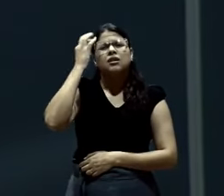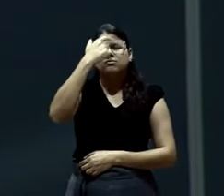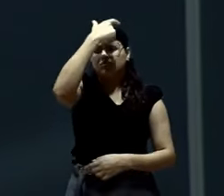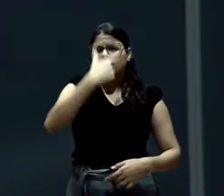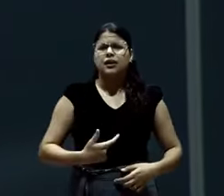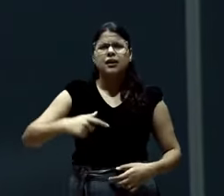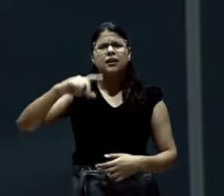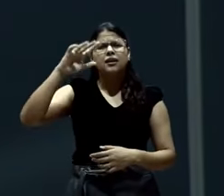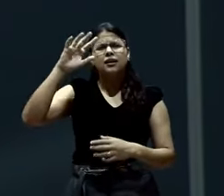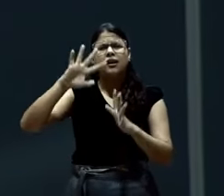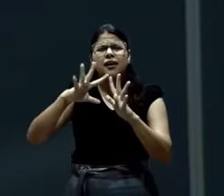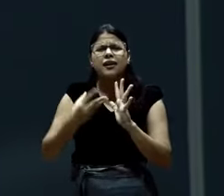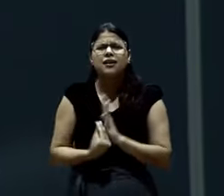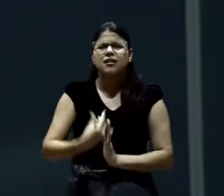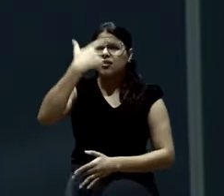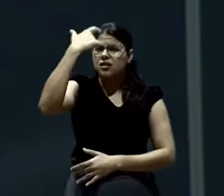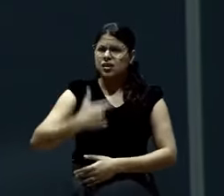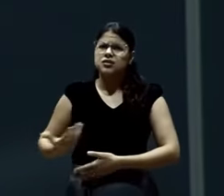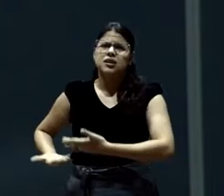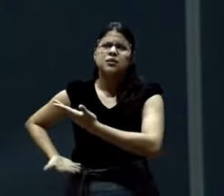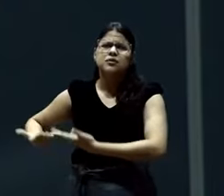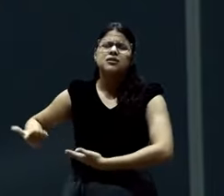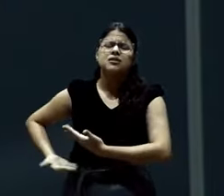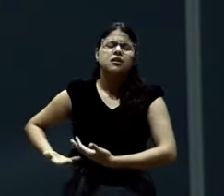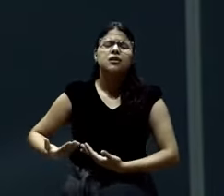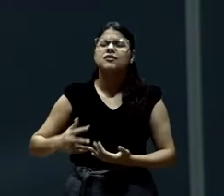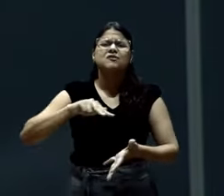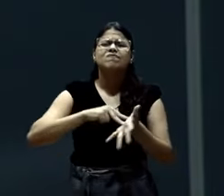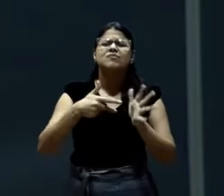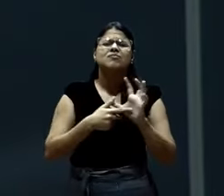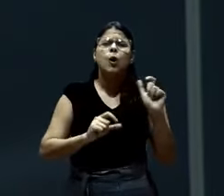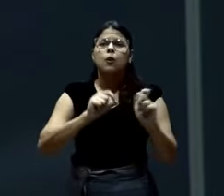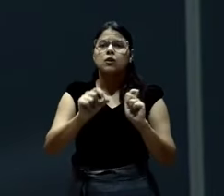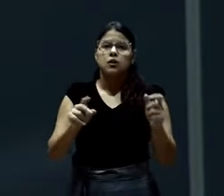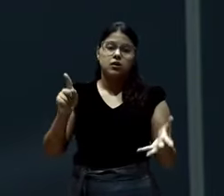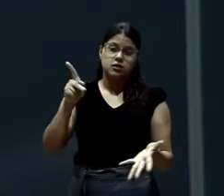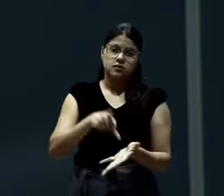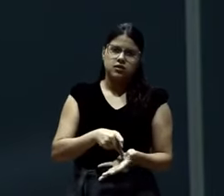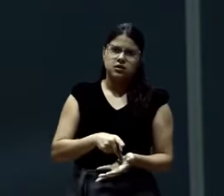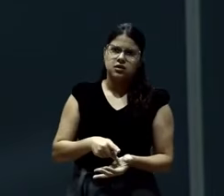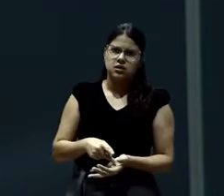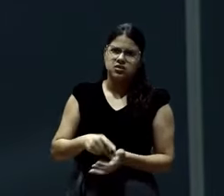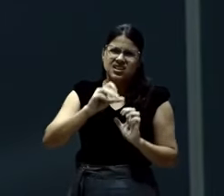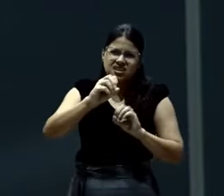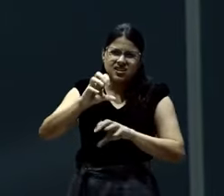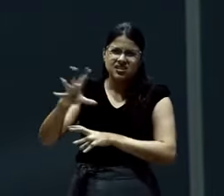e o que é servir como igreja. Isso não acontece da noite para o dia.